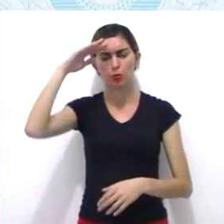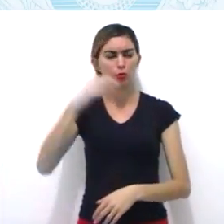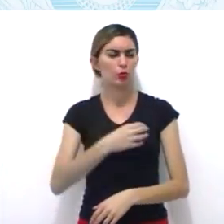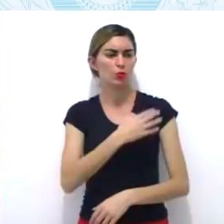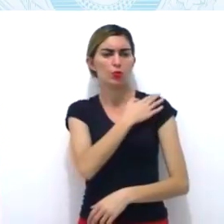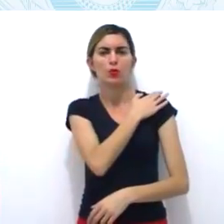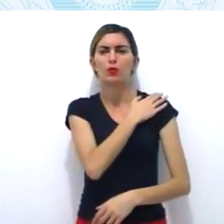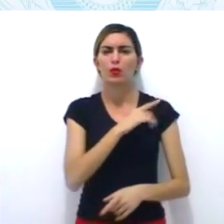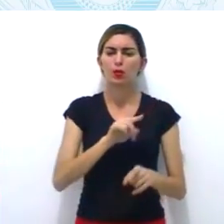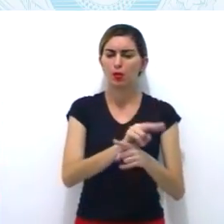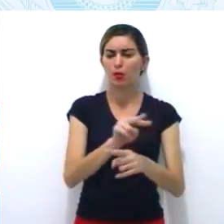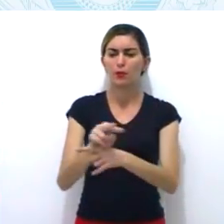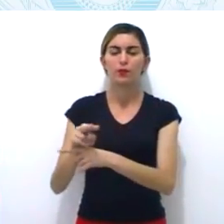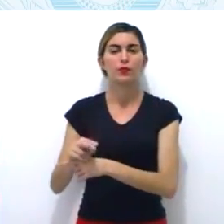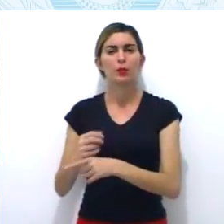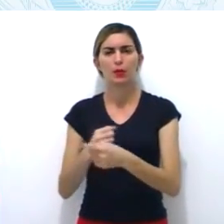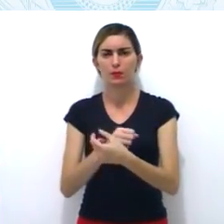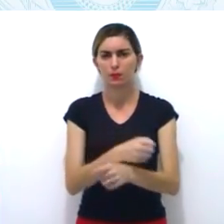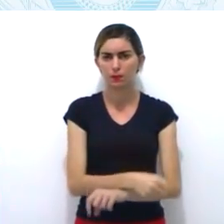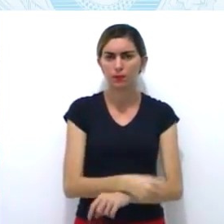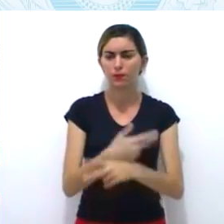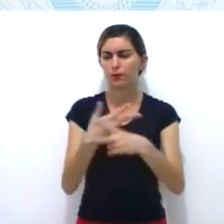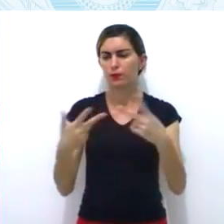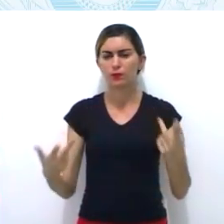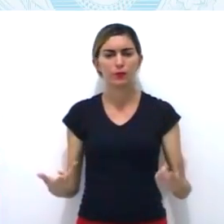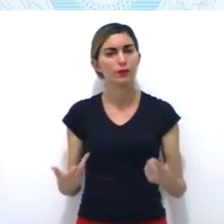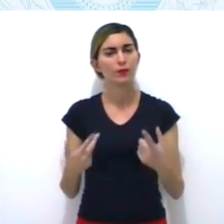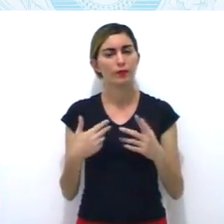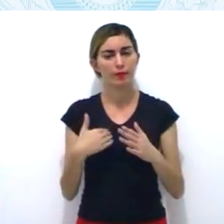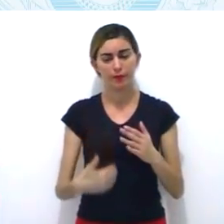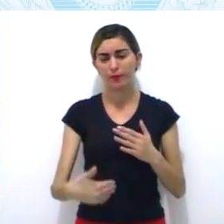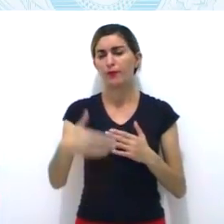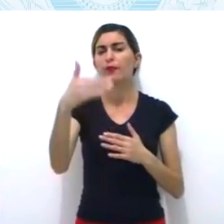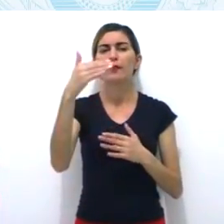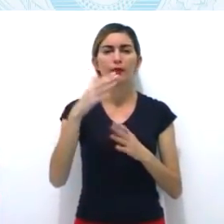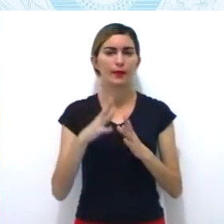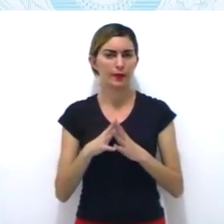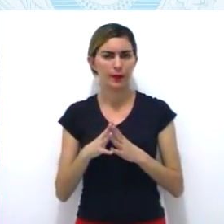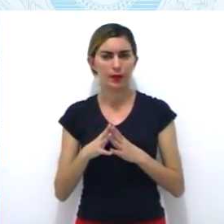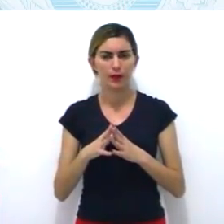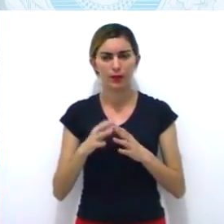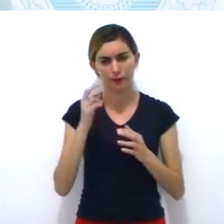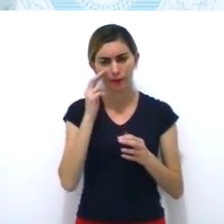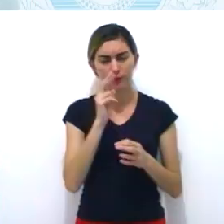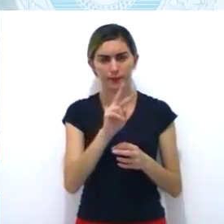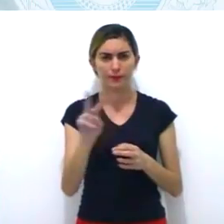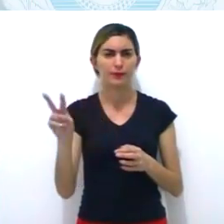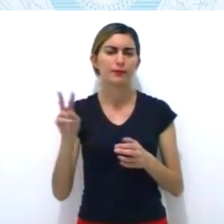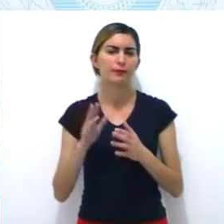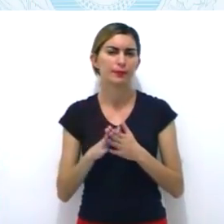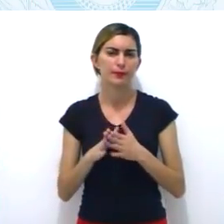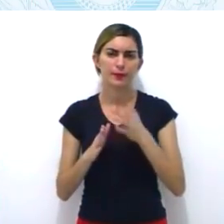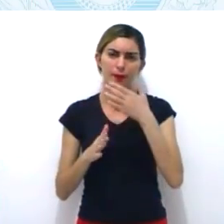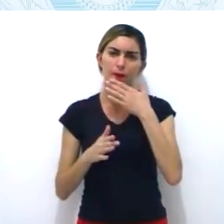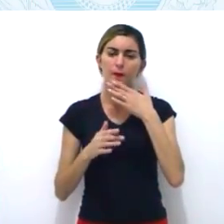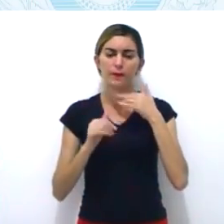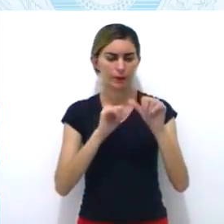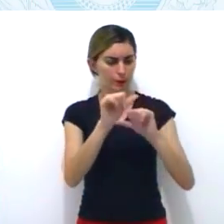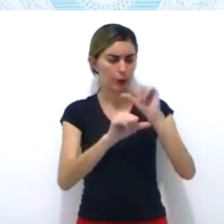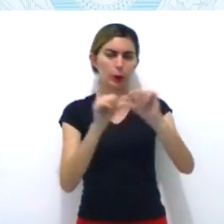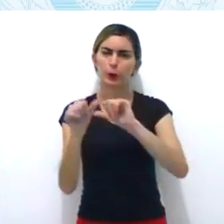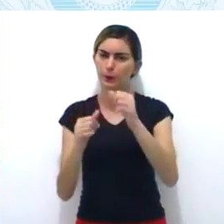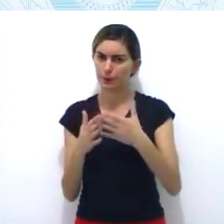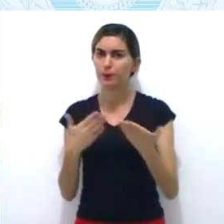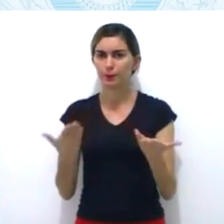das mudanças praticadas pelos revoltórios, a coroa portuguesa teve rapidamente que